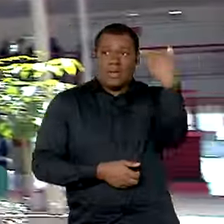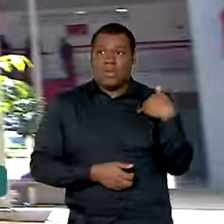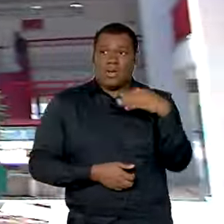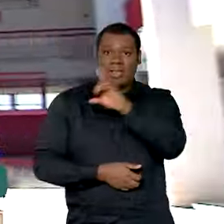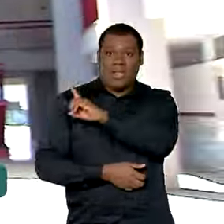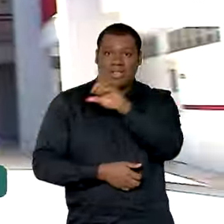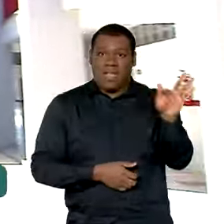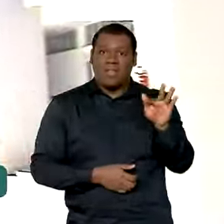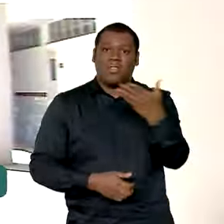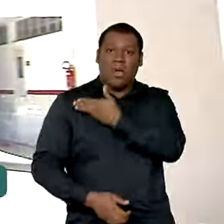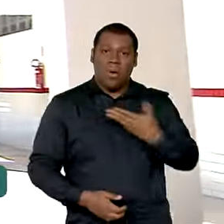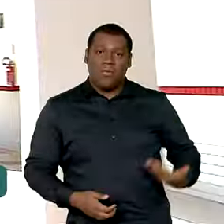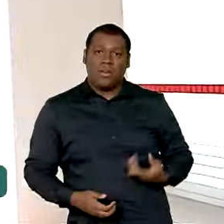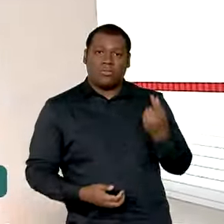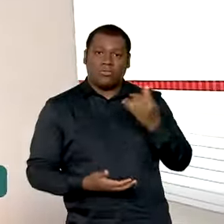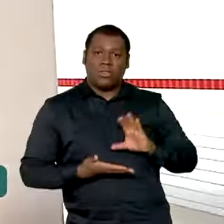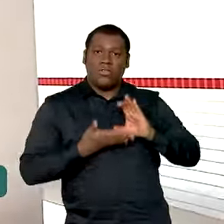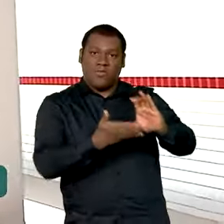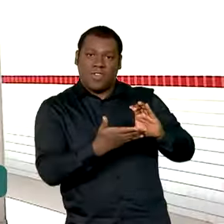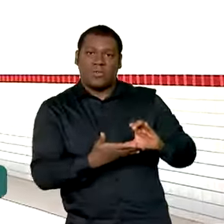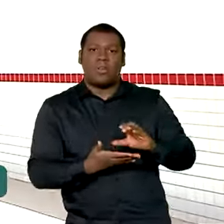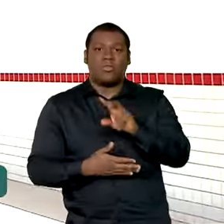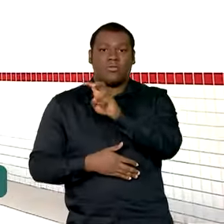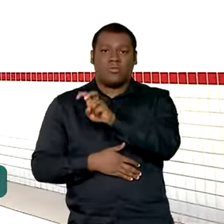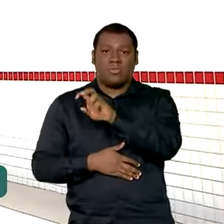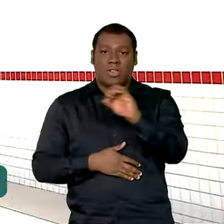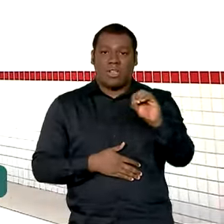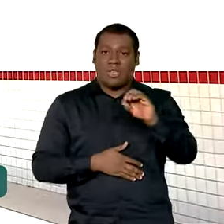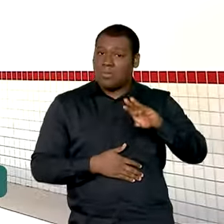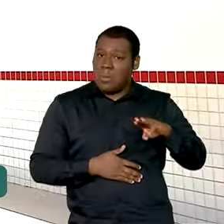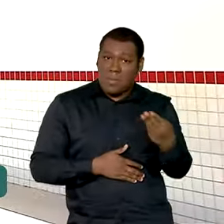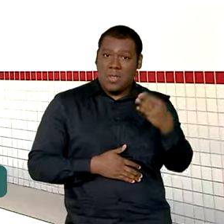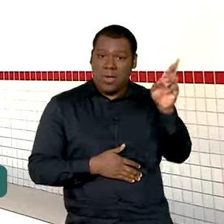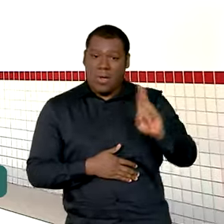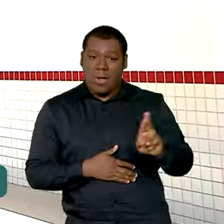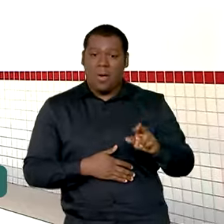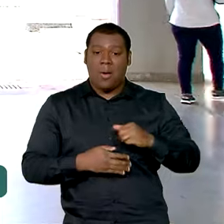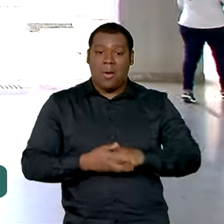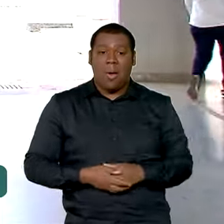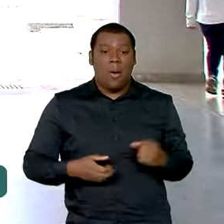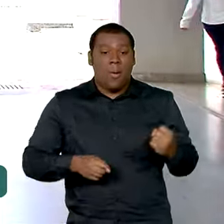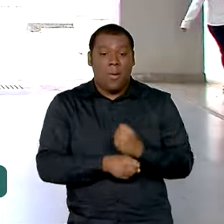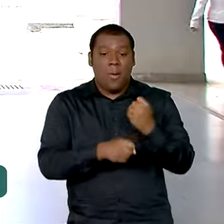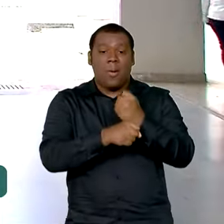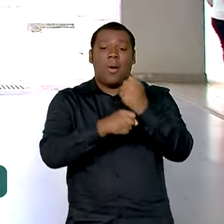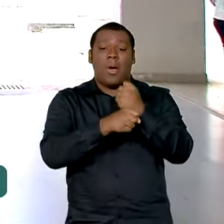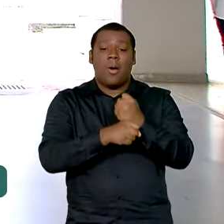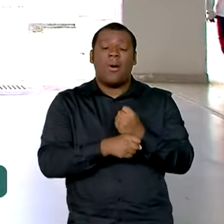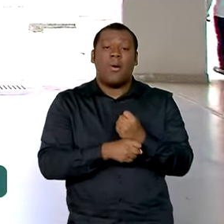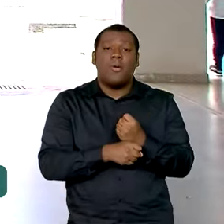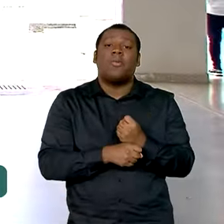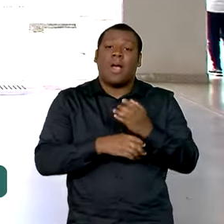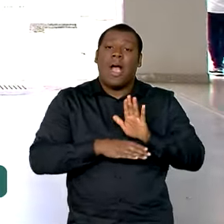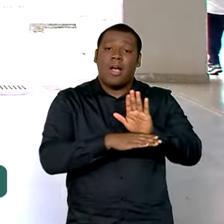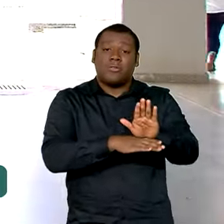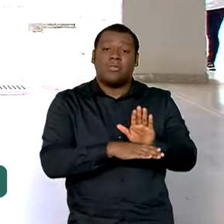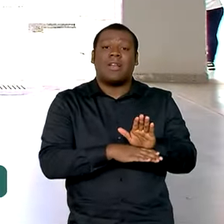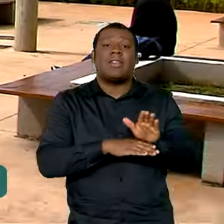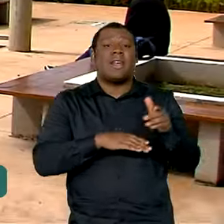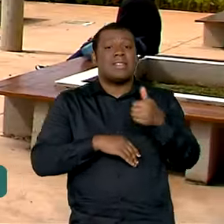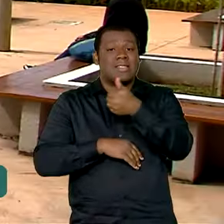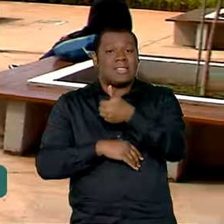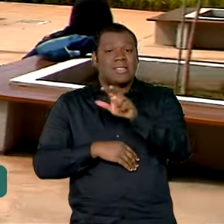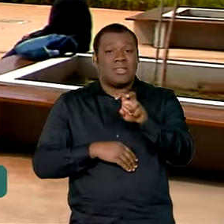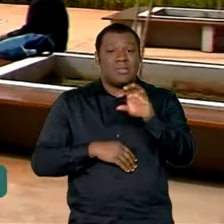Com investimento de cerca de 500 milhões de reais, a obra gerou 150 empregos. A